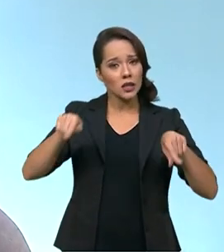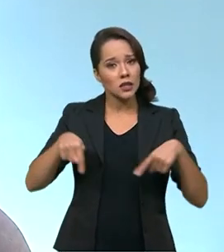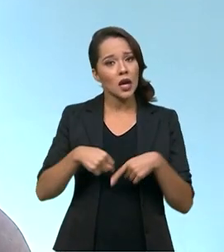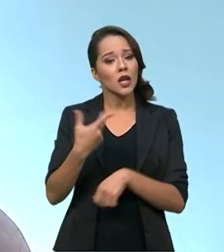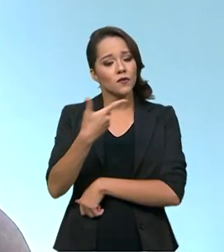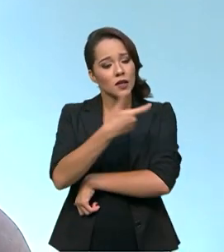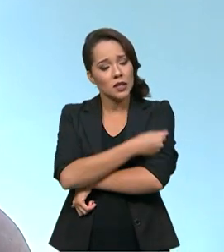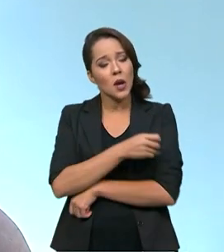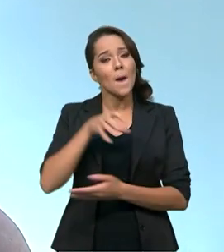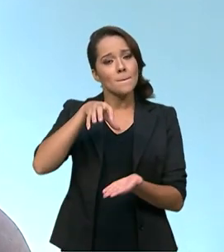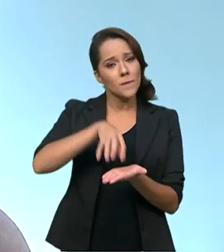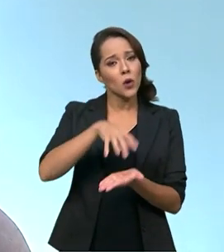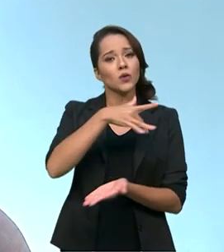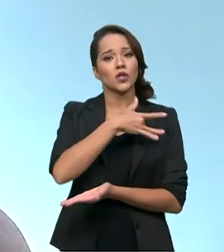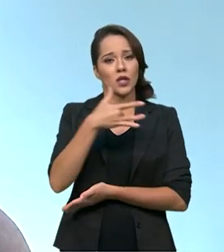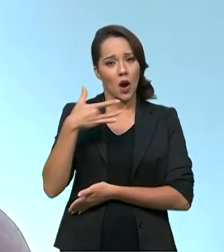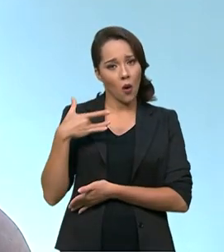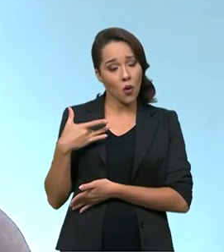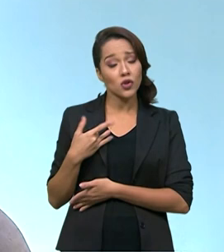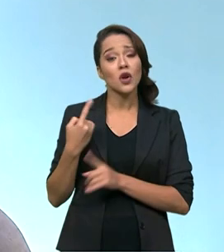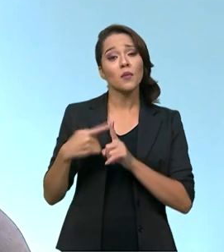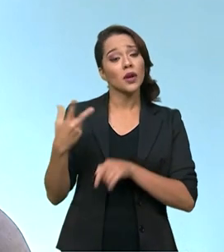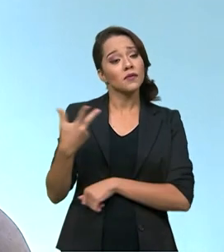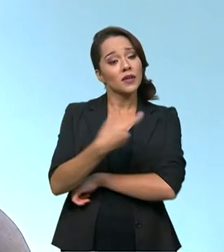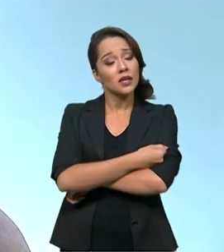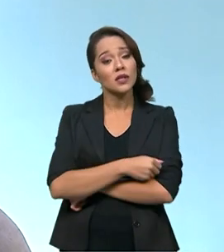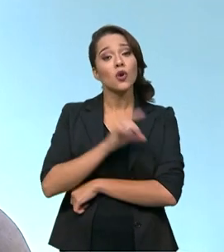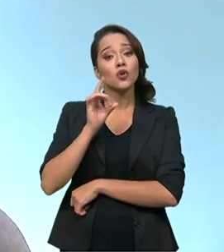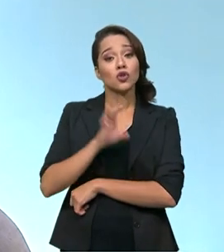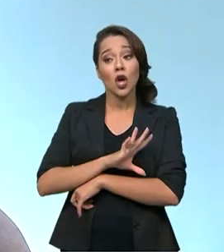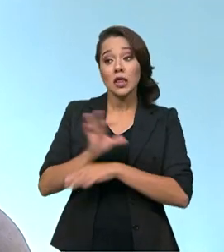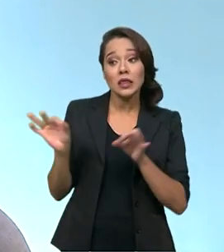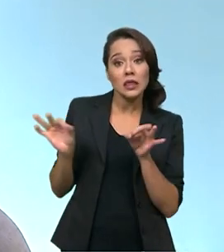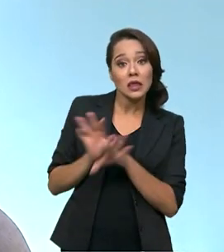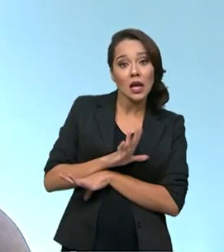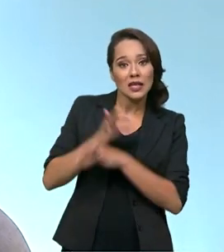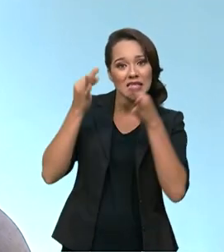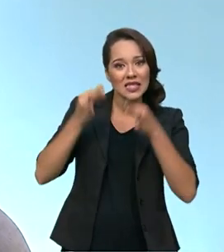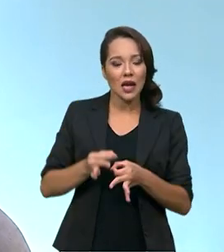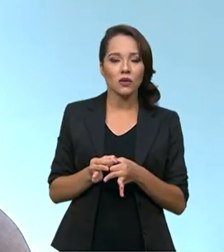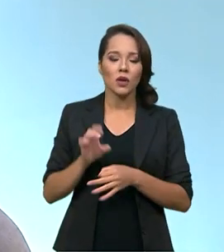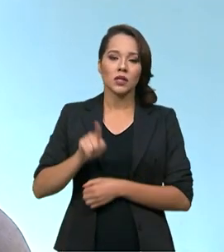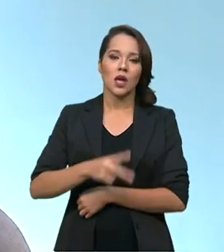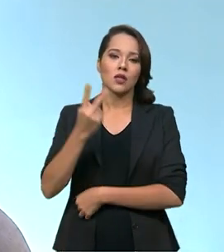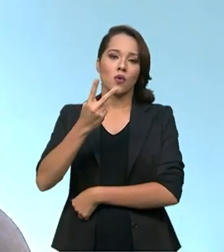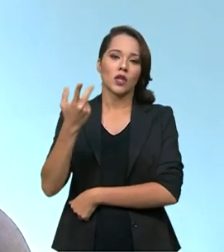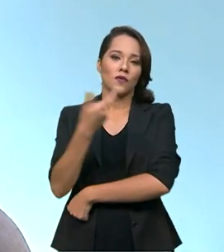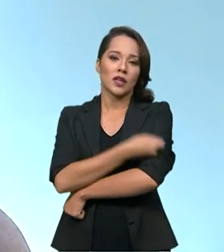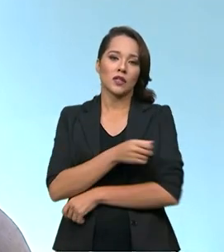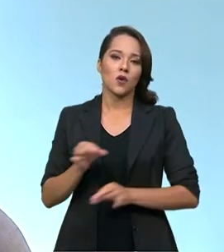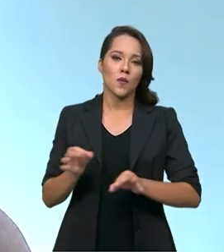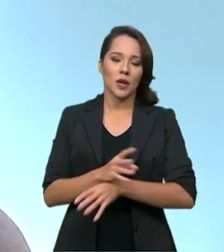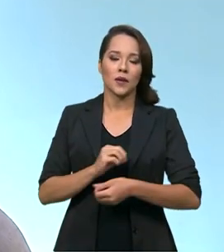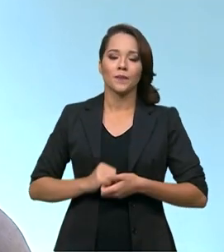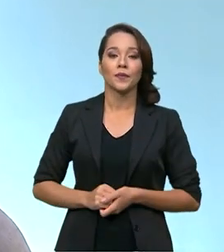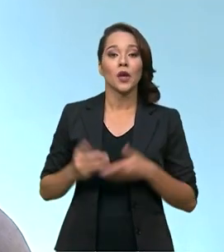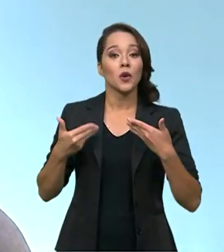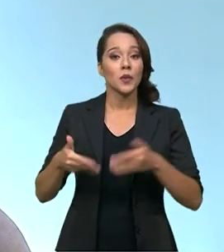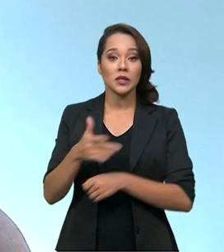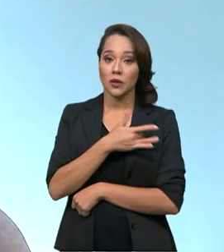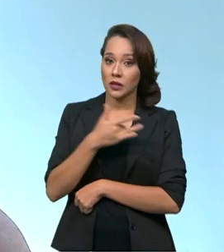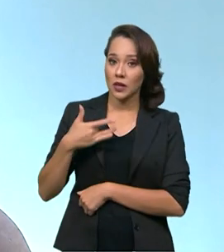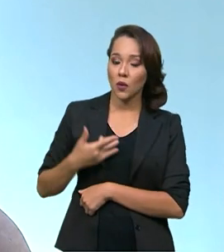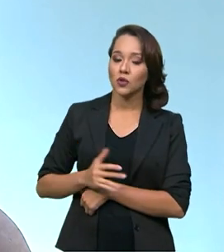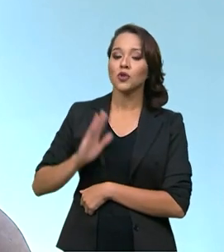vacinação, porque essa imunização só é completa quando nós temos as duas doses. E o Ministério da Saúde